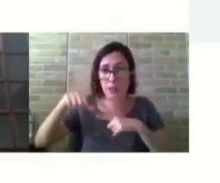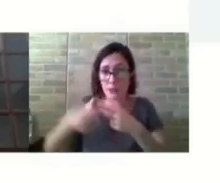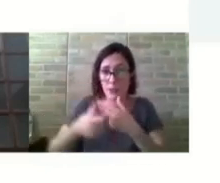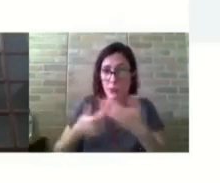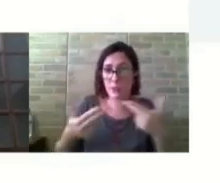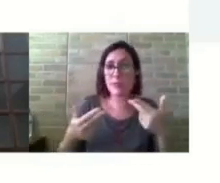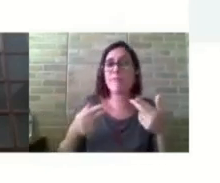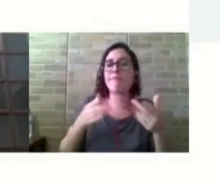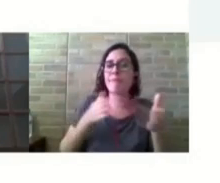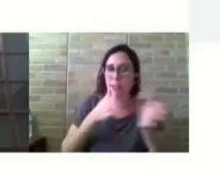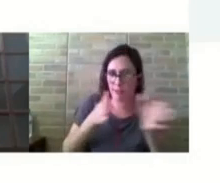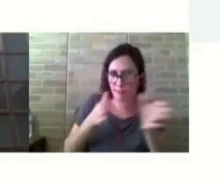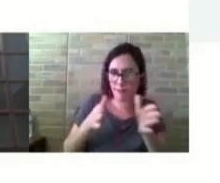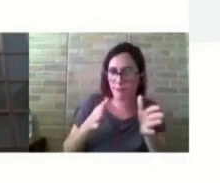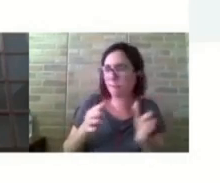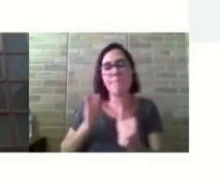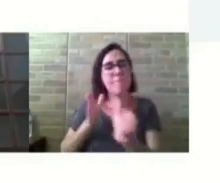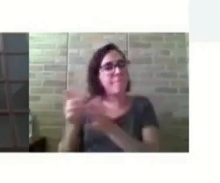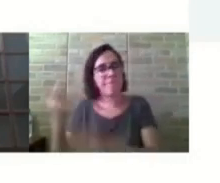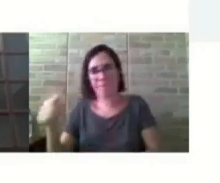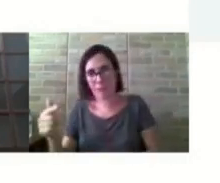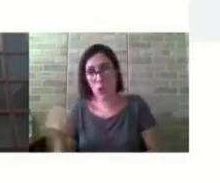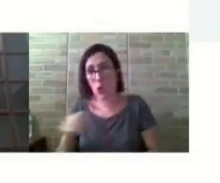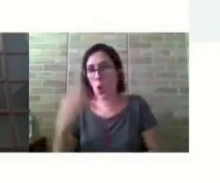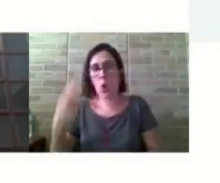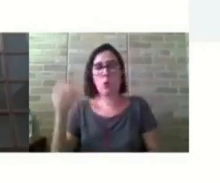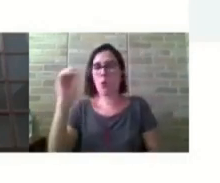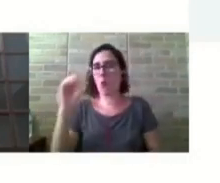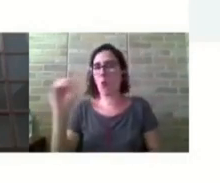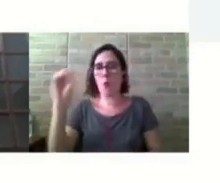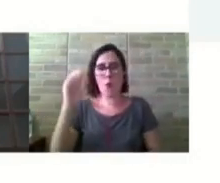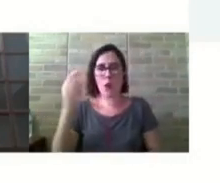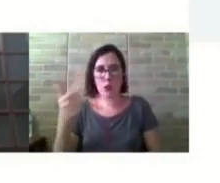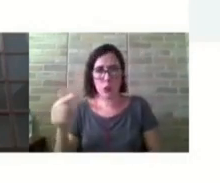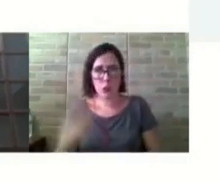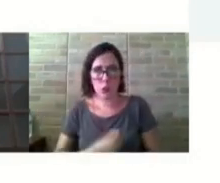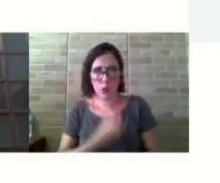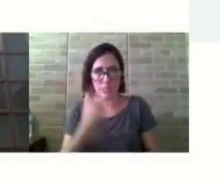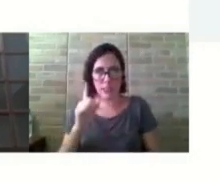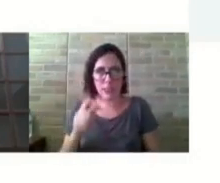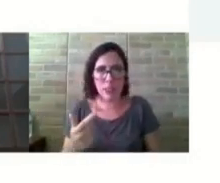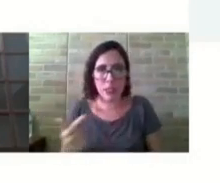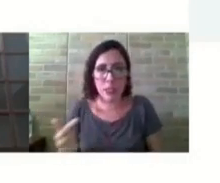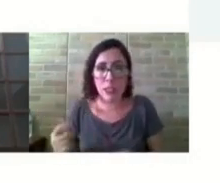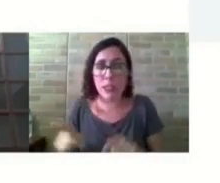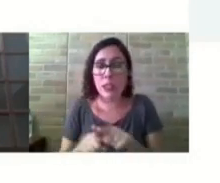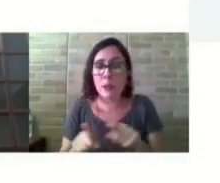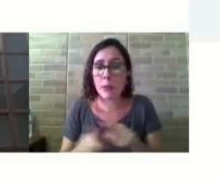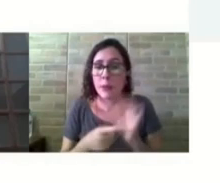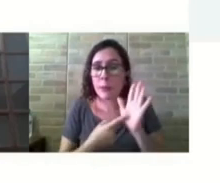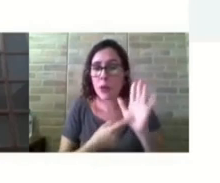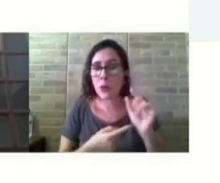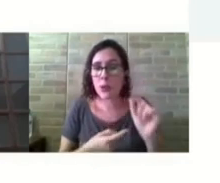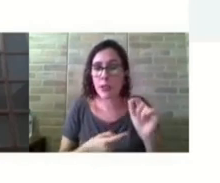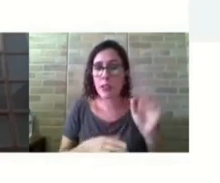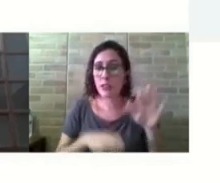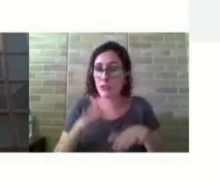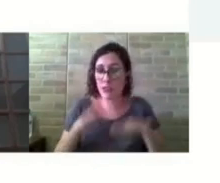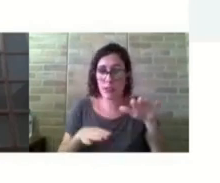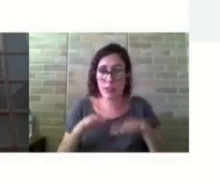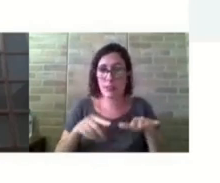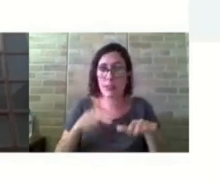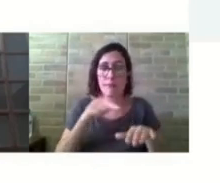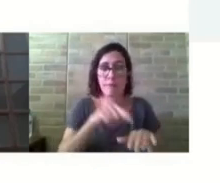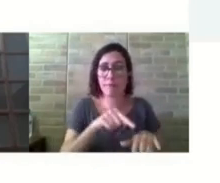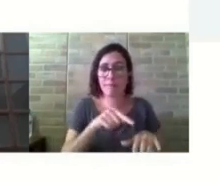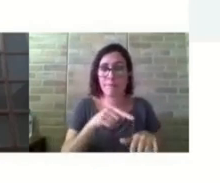resultados mostraram que as condições inacessíveis de alguns elementos podem dificultar o acesso de uma determinada deficiência